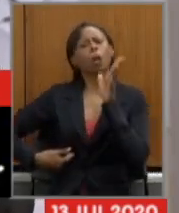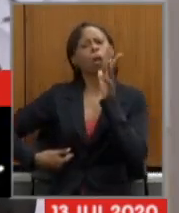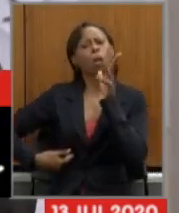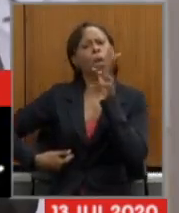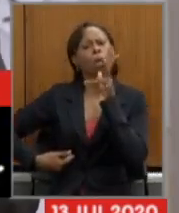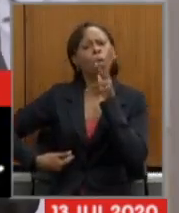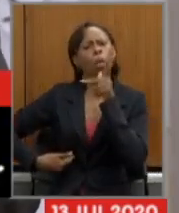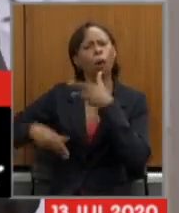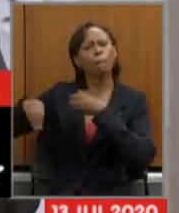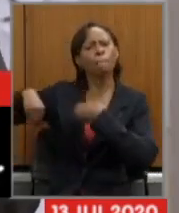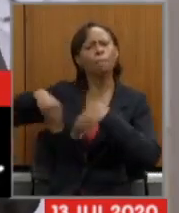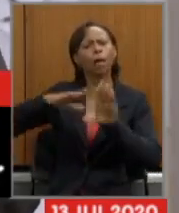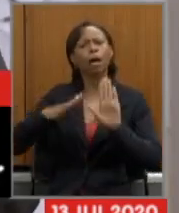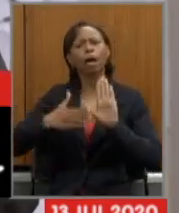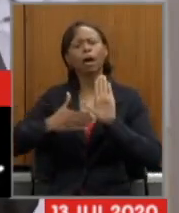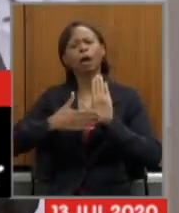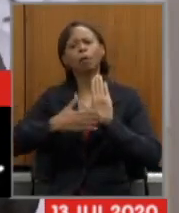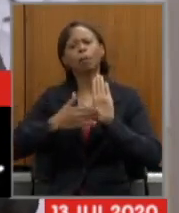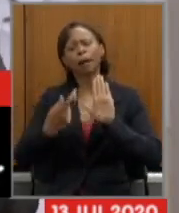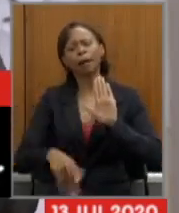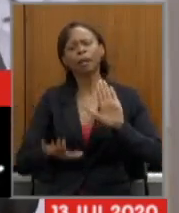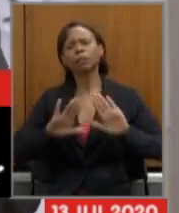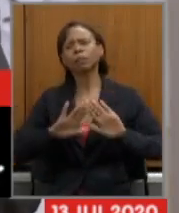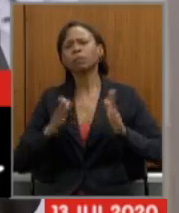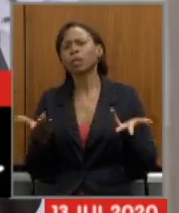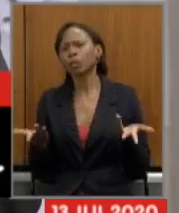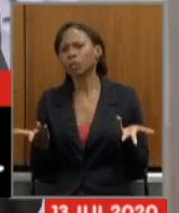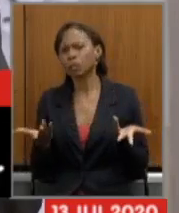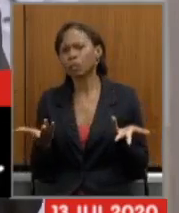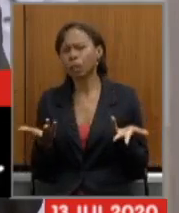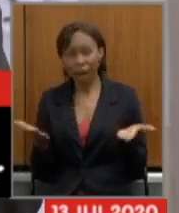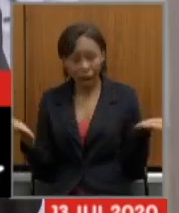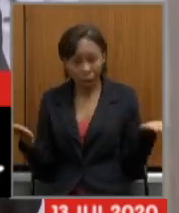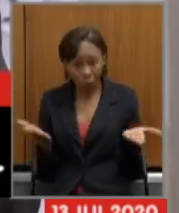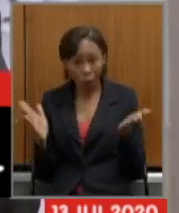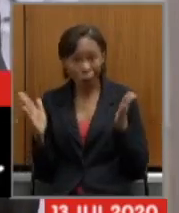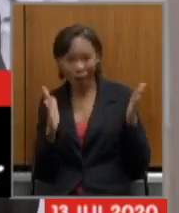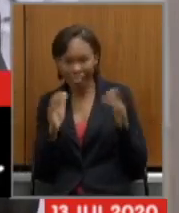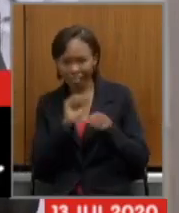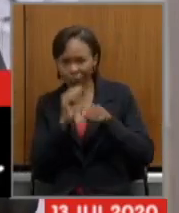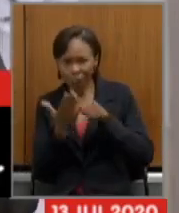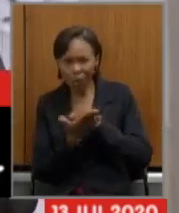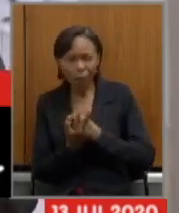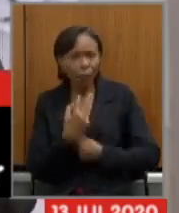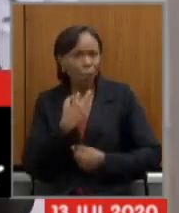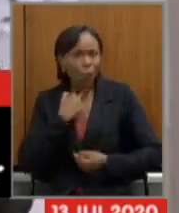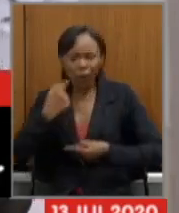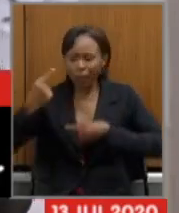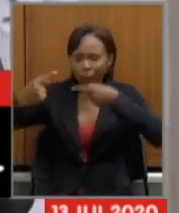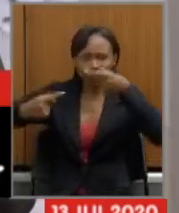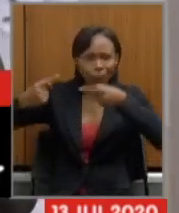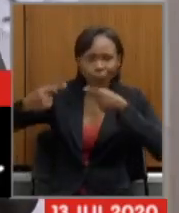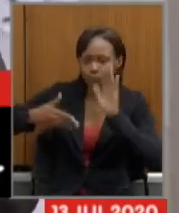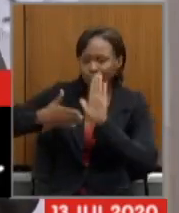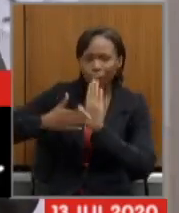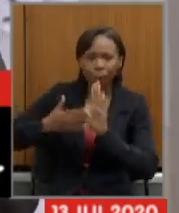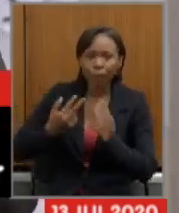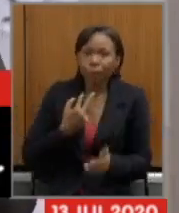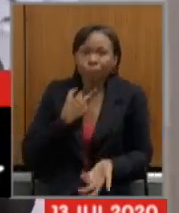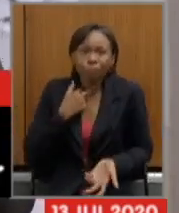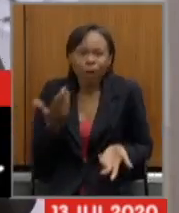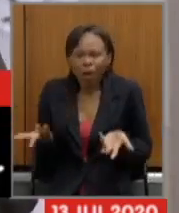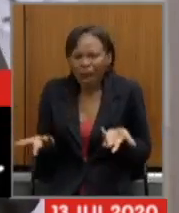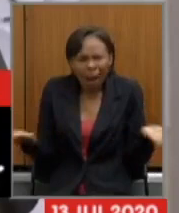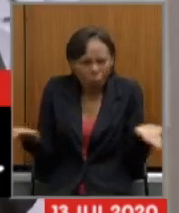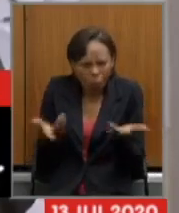Assembleia só agora durante a pandemia quando não há como discutir efetivamente a proposta tomaram conhecimento